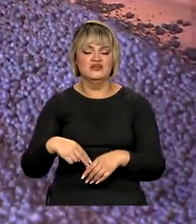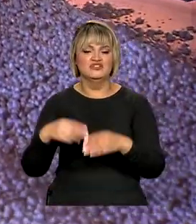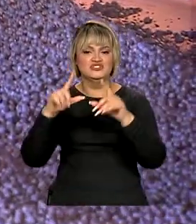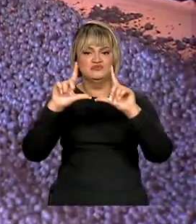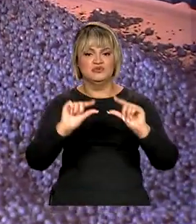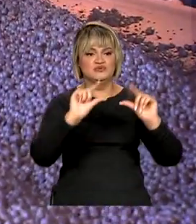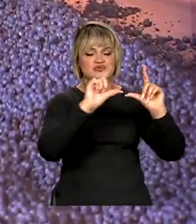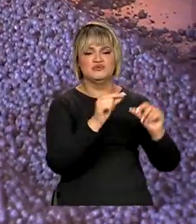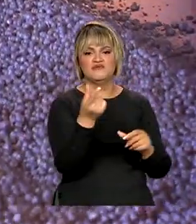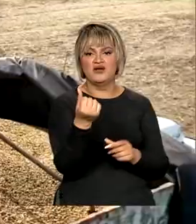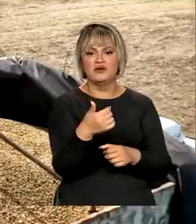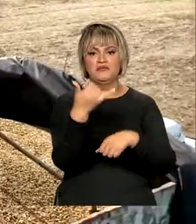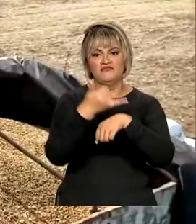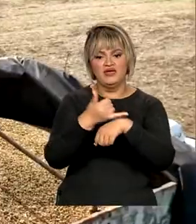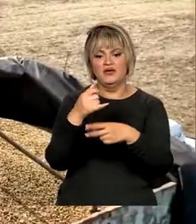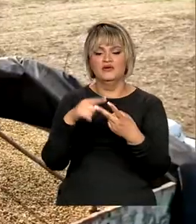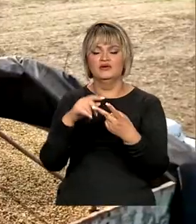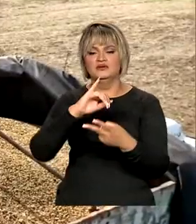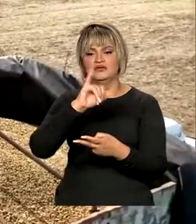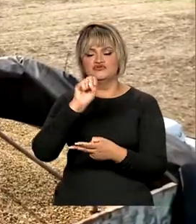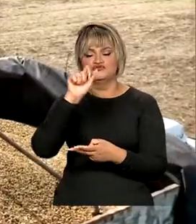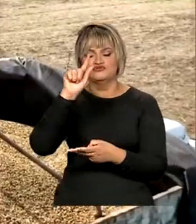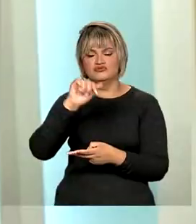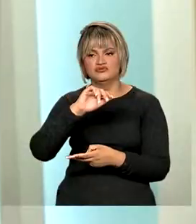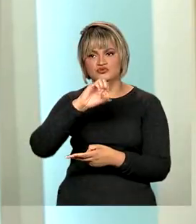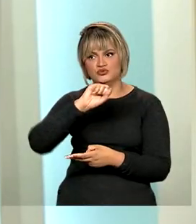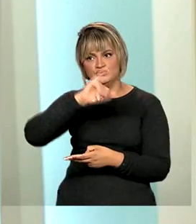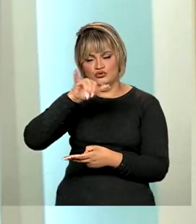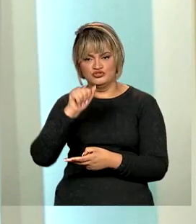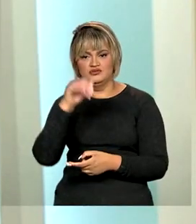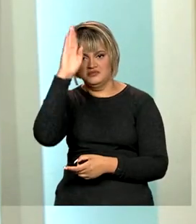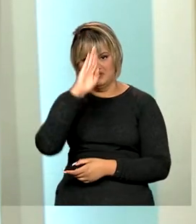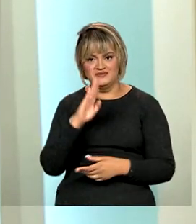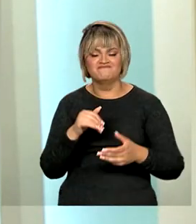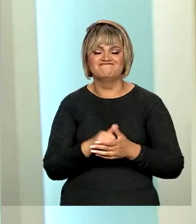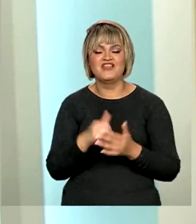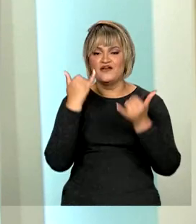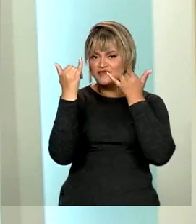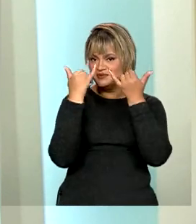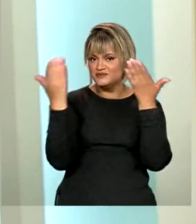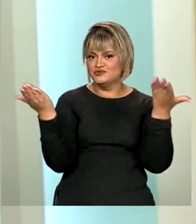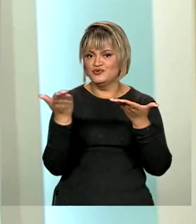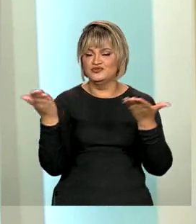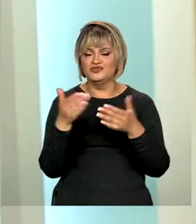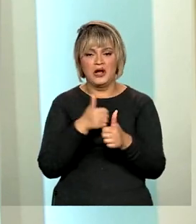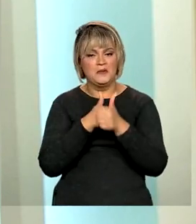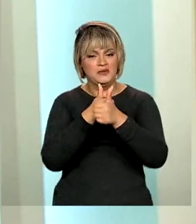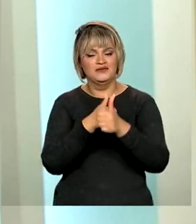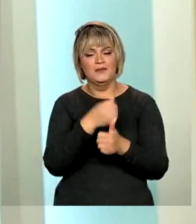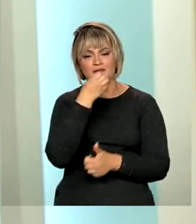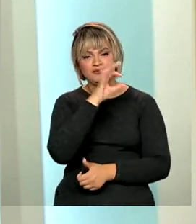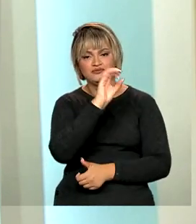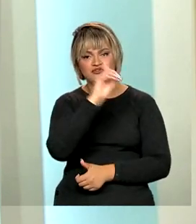os preços do minério de ferro e da soja brasileira. Essa informação que nós temos para você hoje, continue conosco. Tenha um ótimo dia.